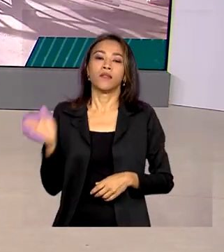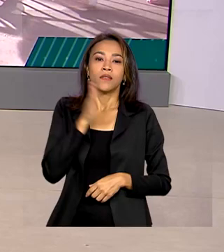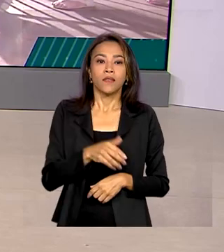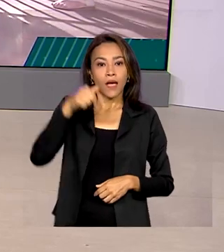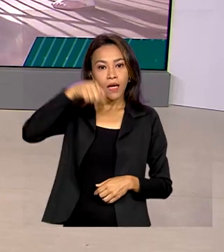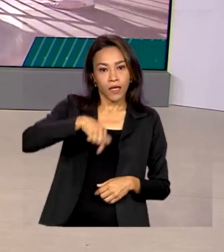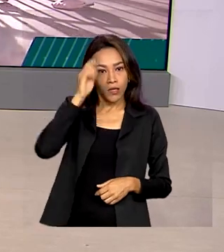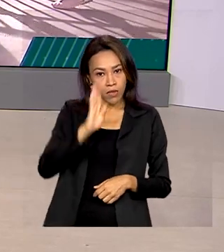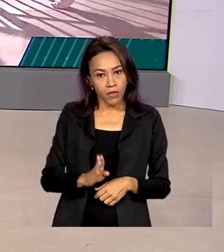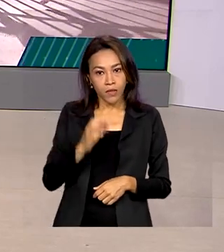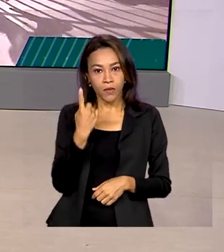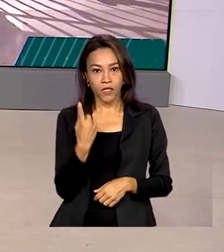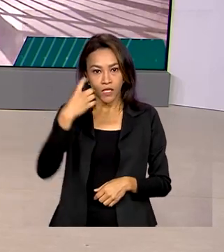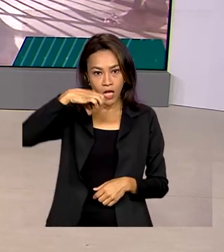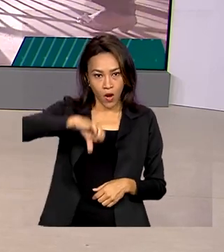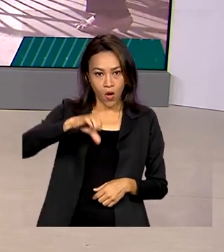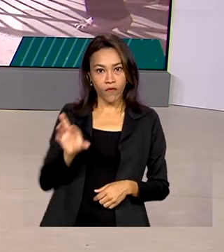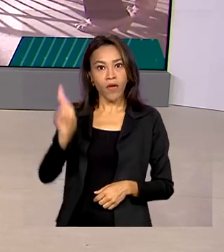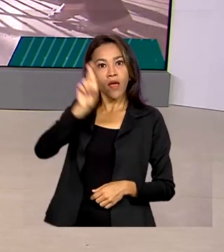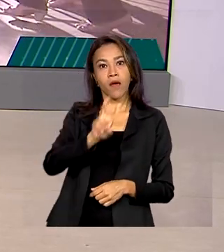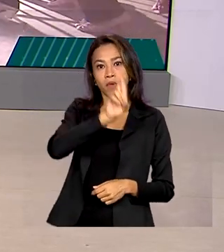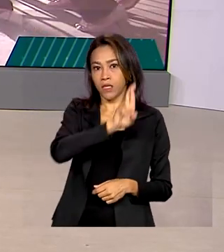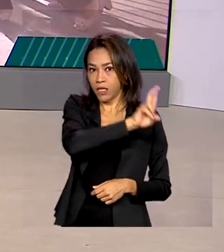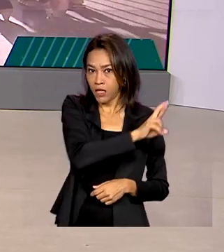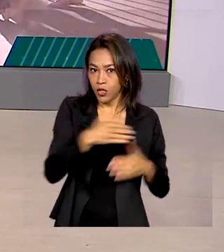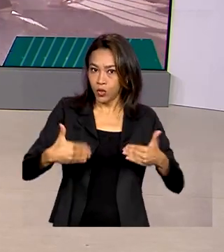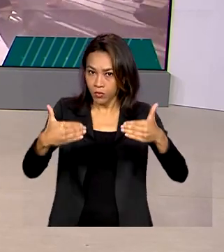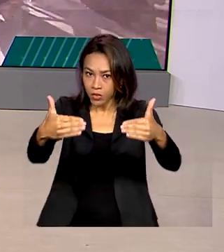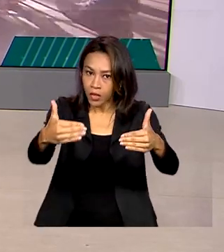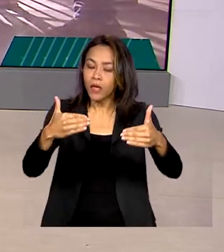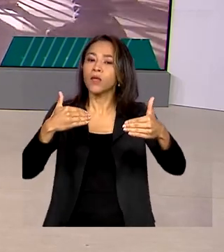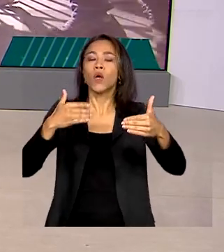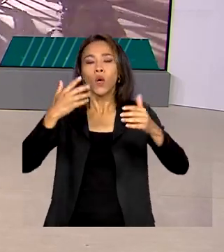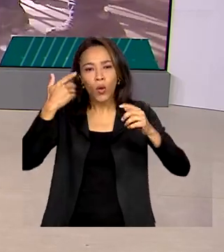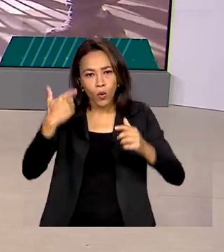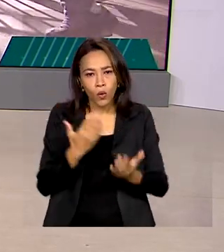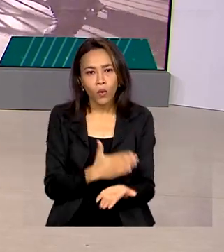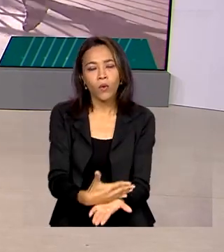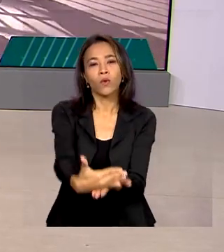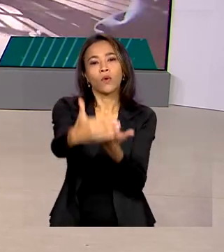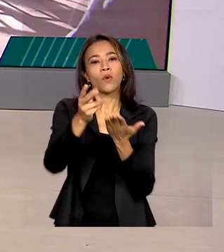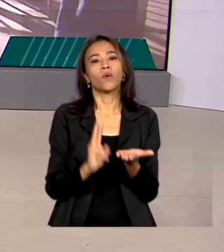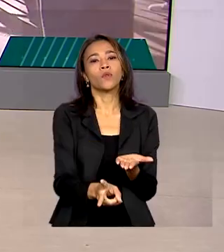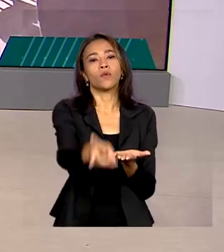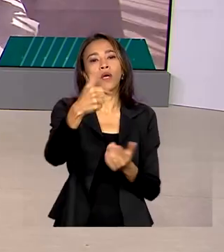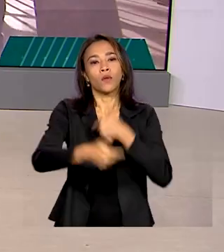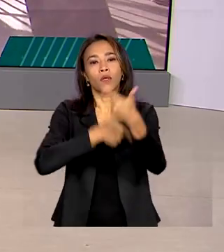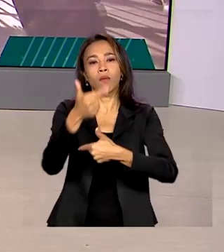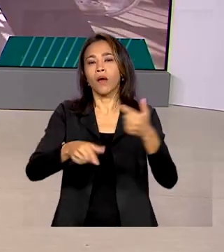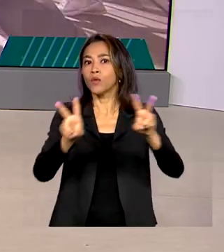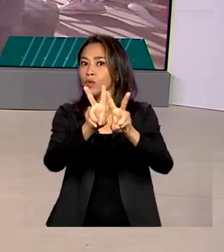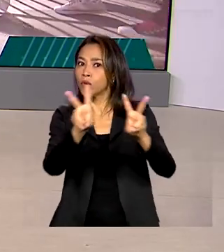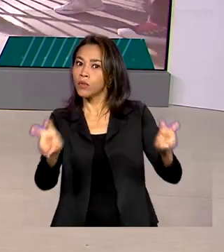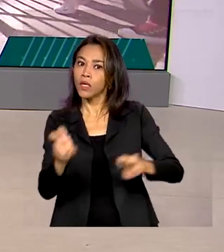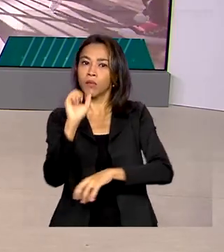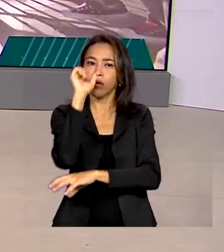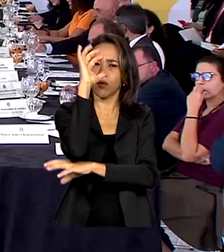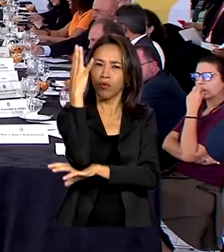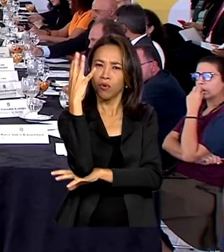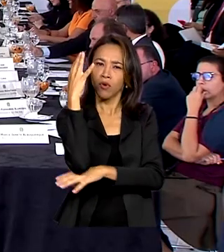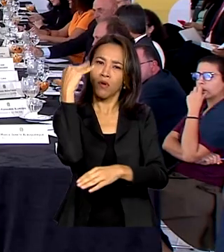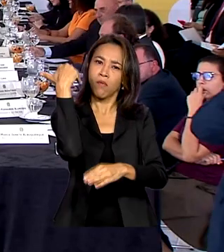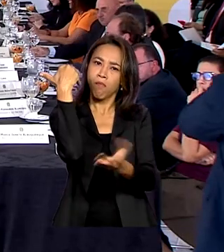19 ministérios deram início aos trabalhos da Comissão Permanente de Prevenção e Controle do Desmatamento e Queimadas.